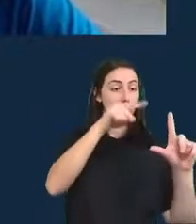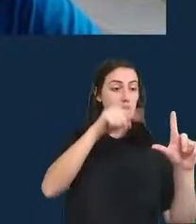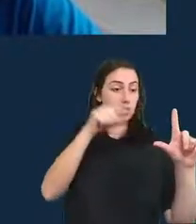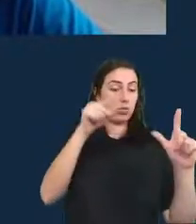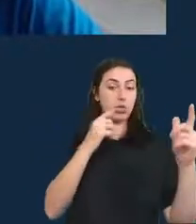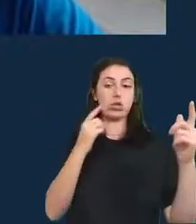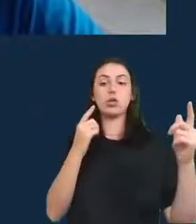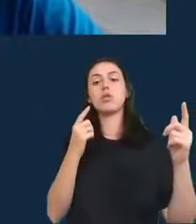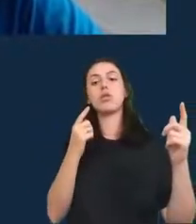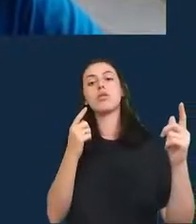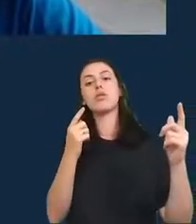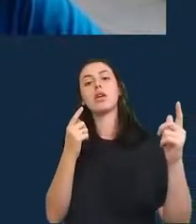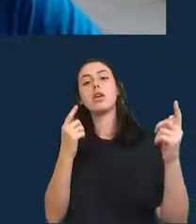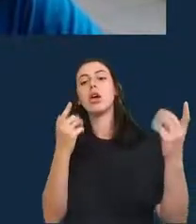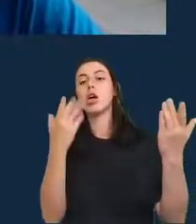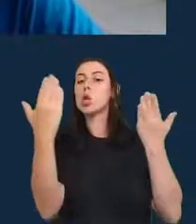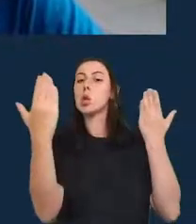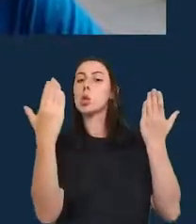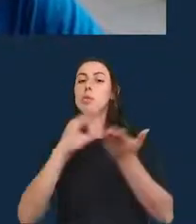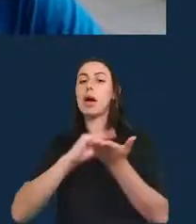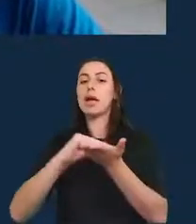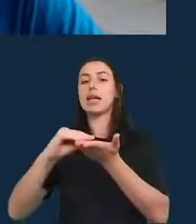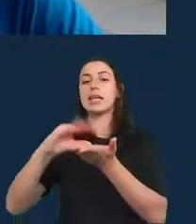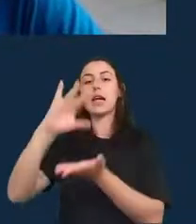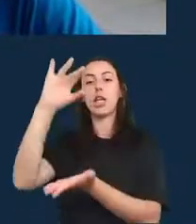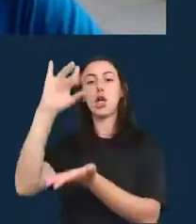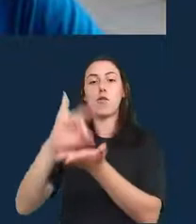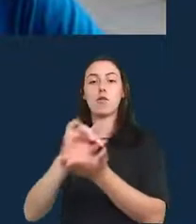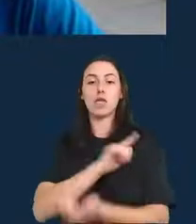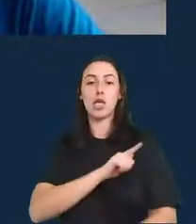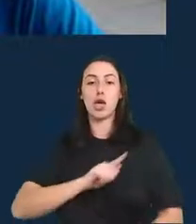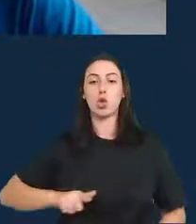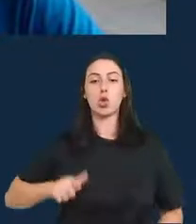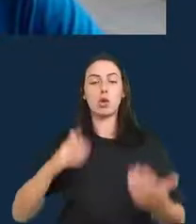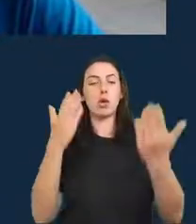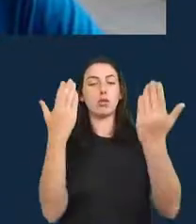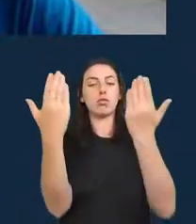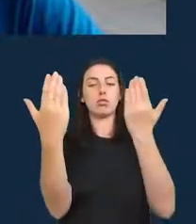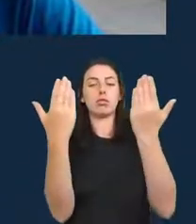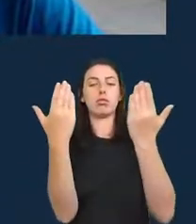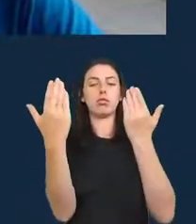total que são provenientes dos países, isso nos permite ver o quão bem o modelo está